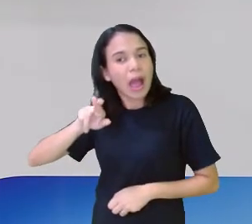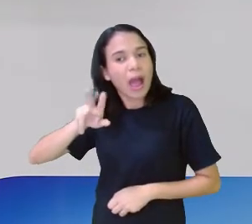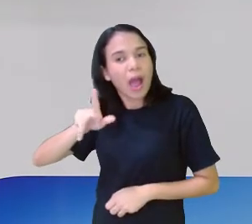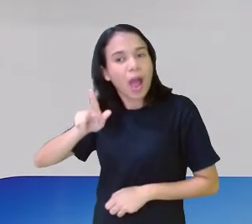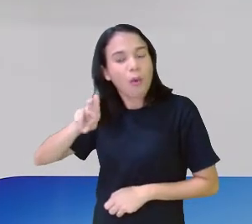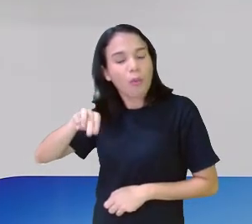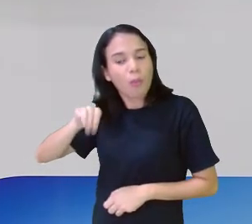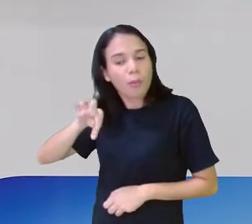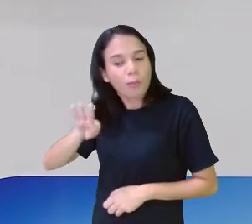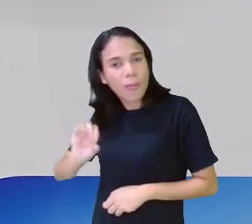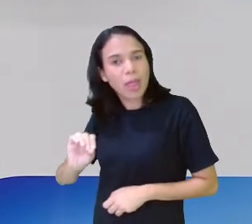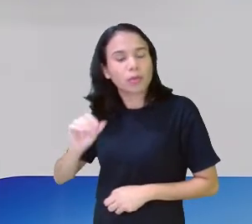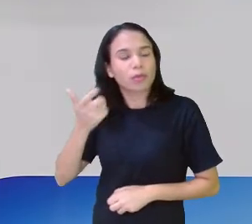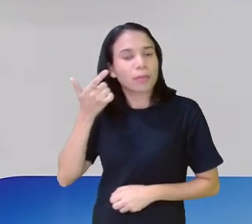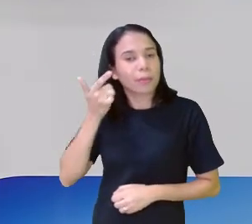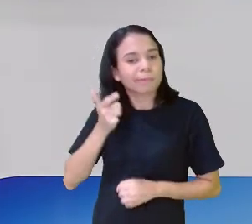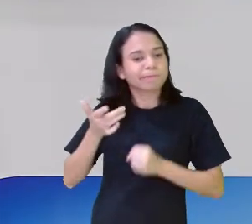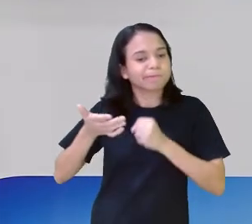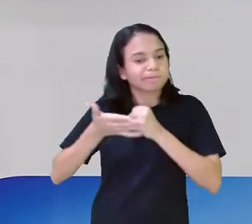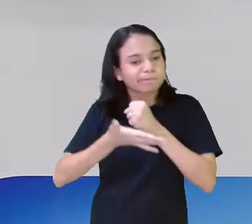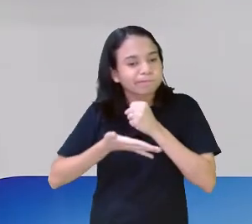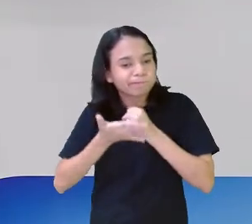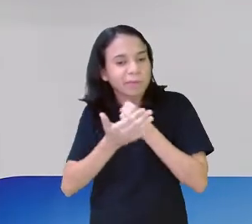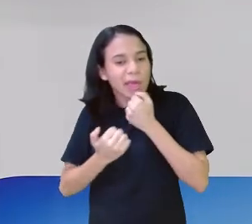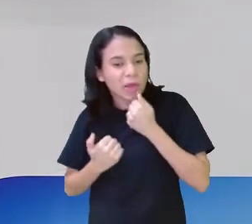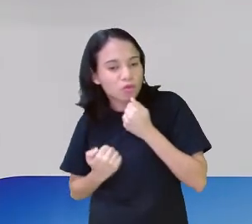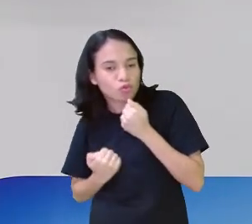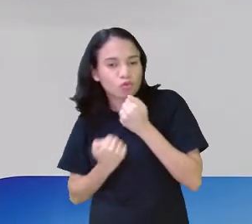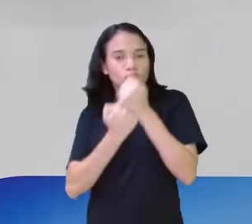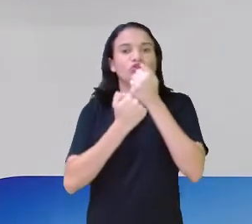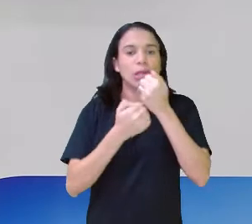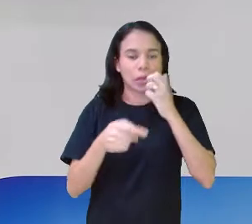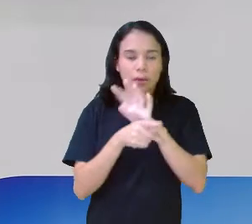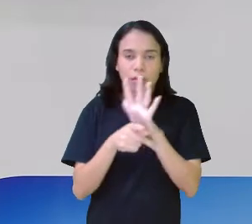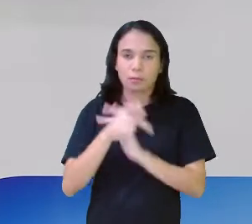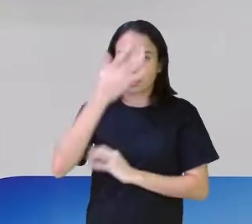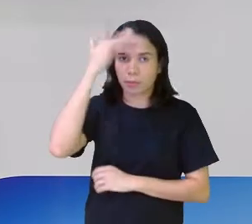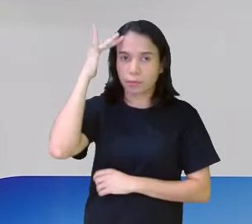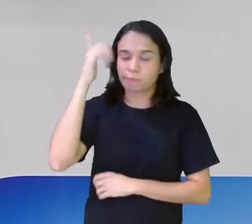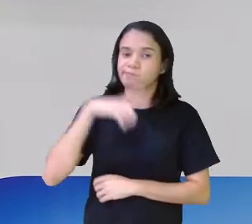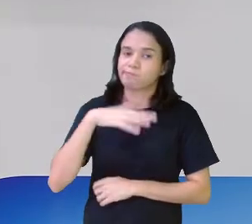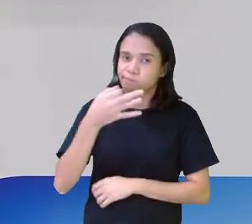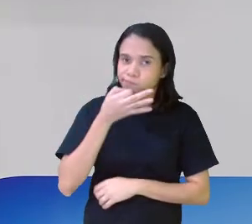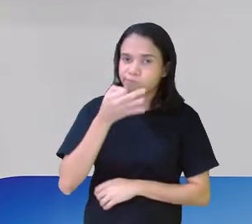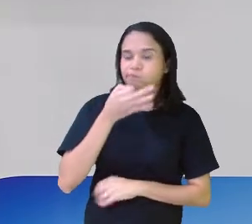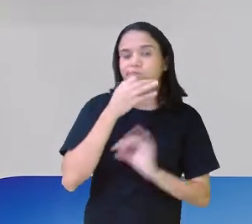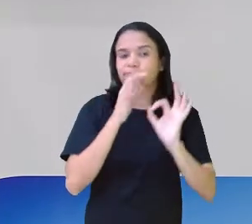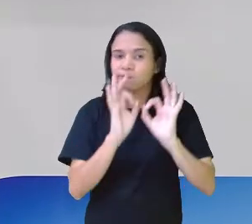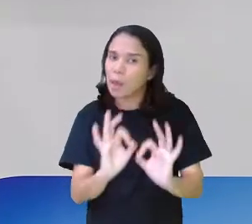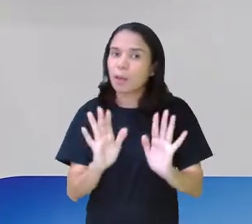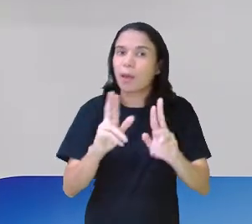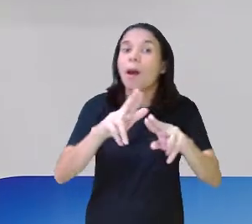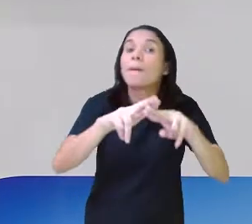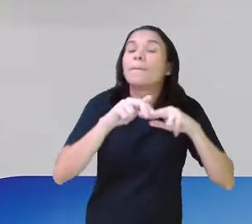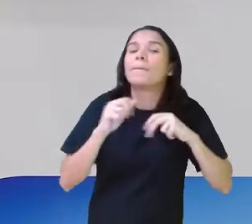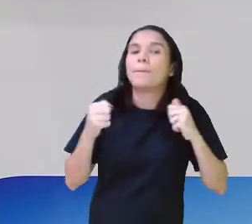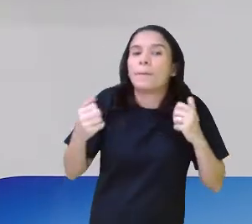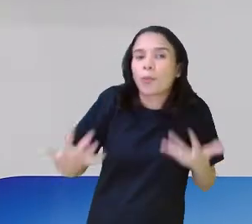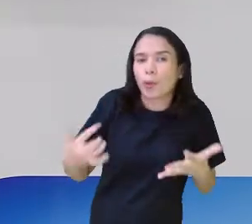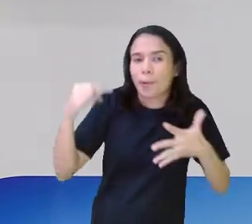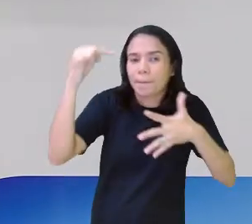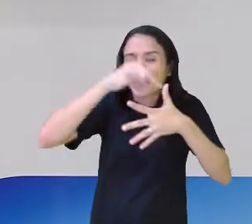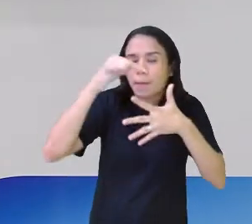quem está lendo, no caso do vlog, quem está assistindo, que a sua opinião é correta, que a sua opinião é